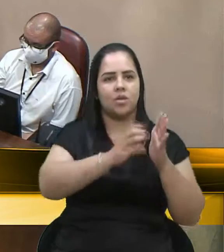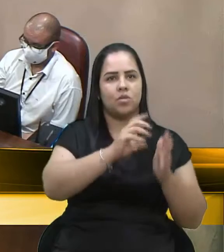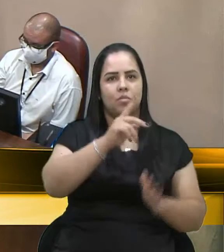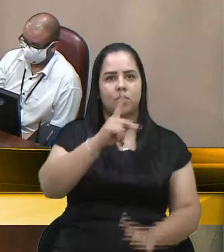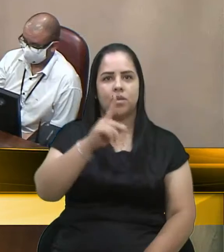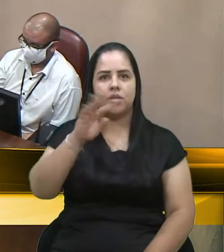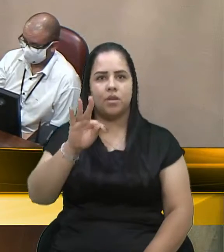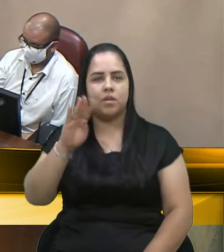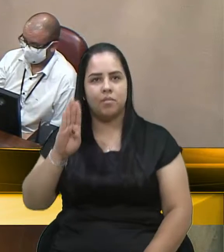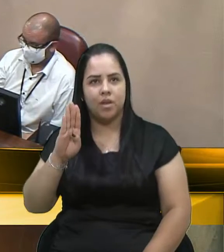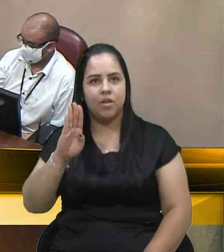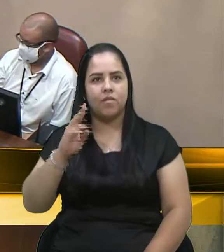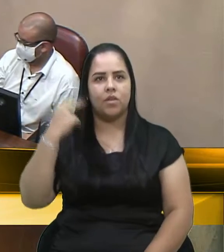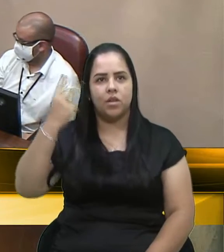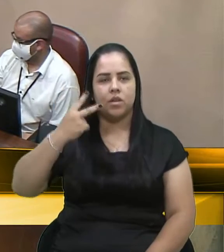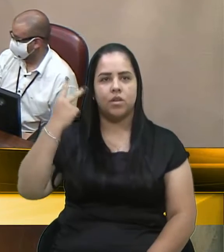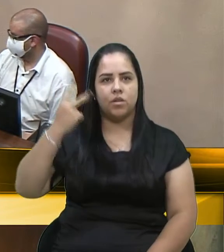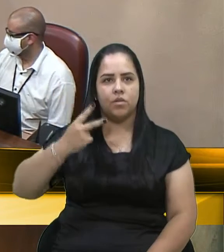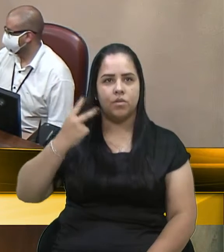Vereador Adriano Bressan.